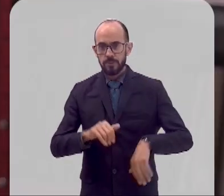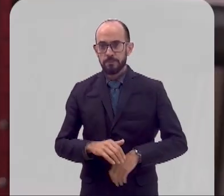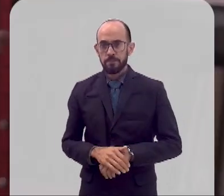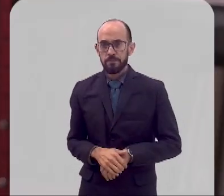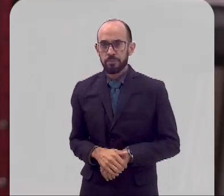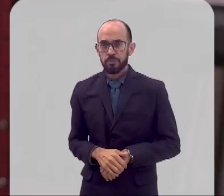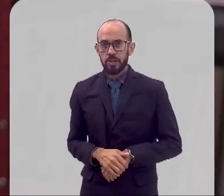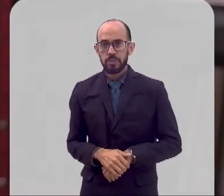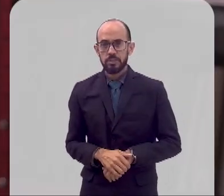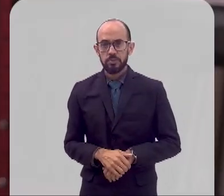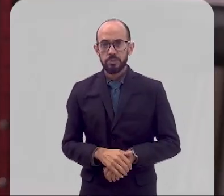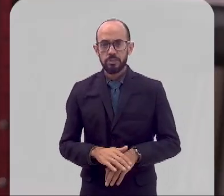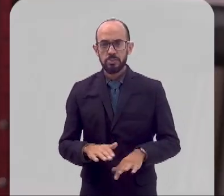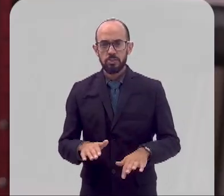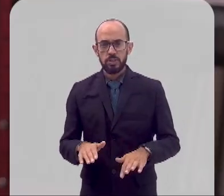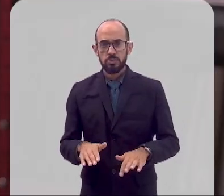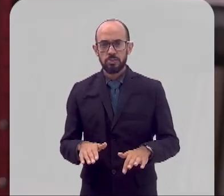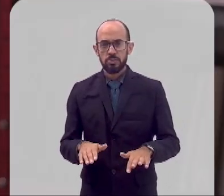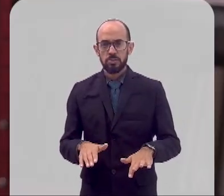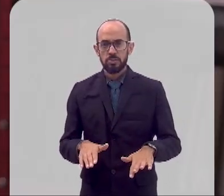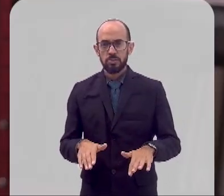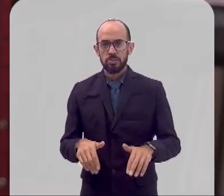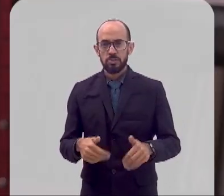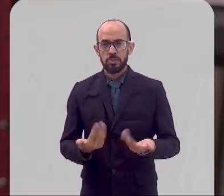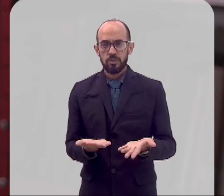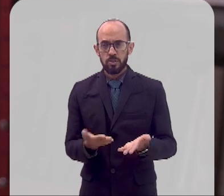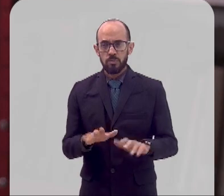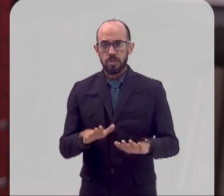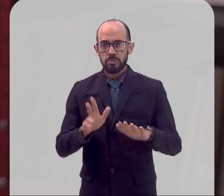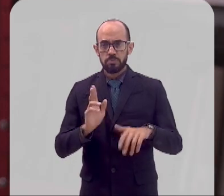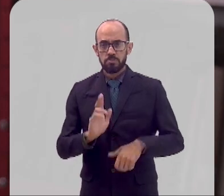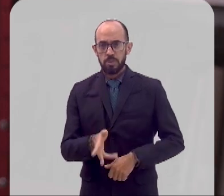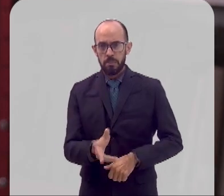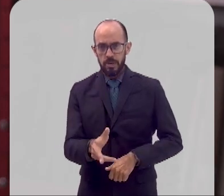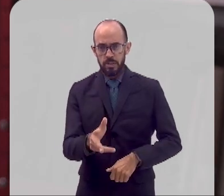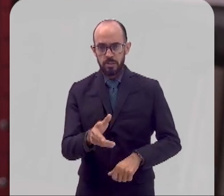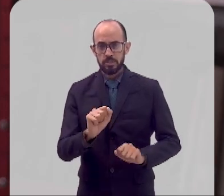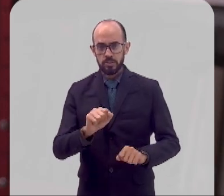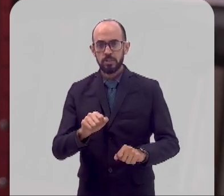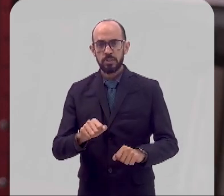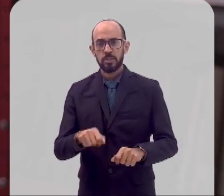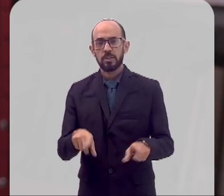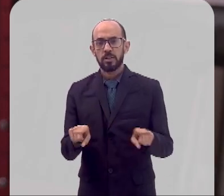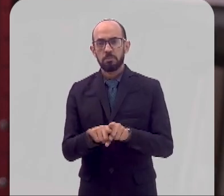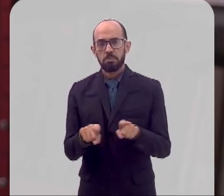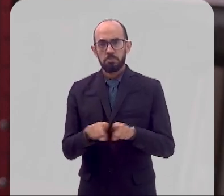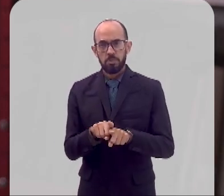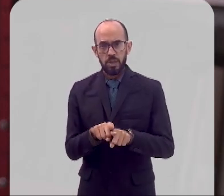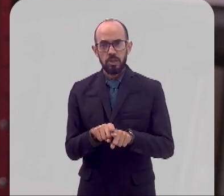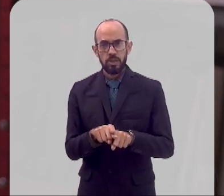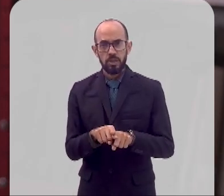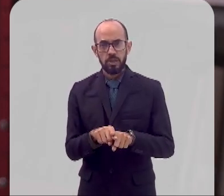Esse foi derrubado, mas nós temos um chafariz que permanece e que era, inclusive,